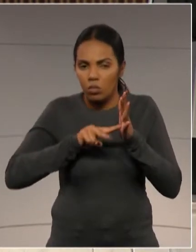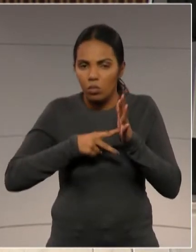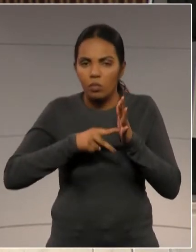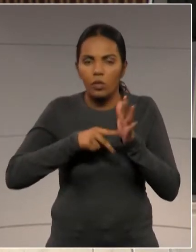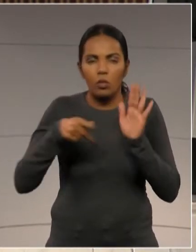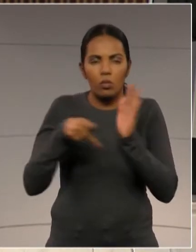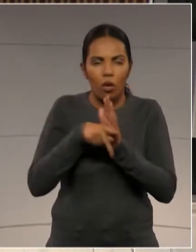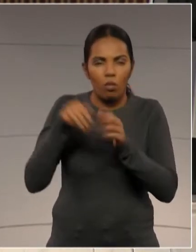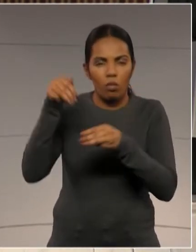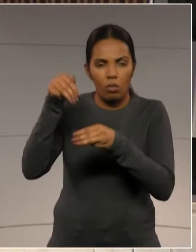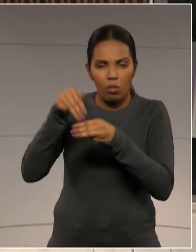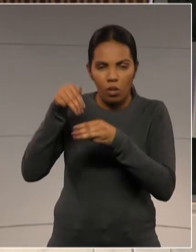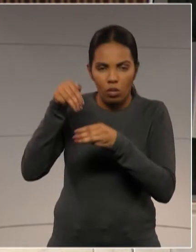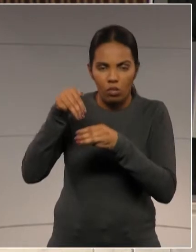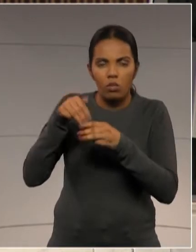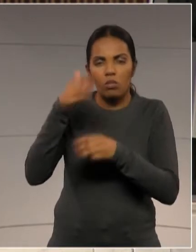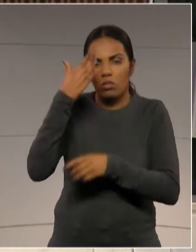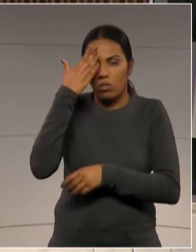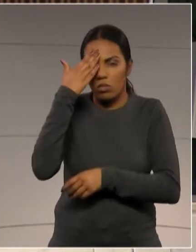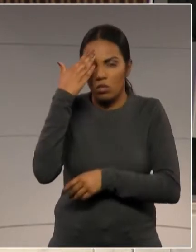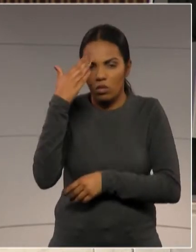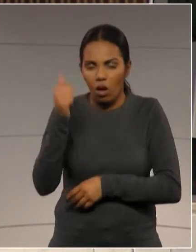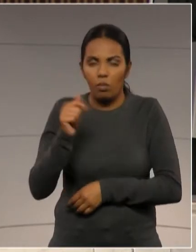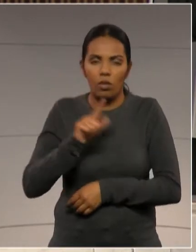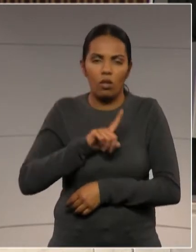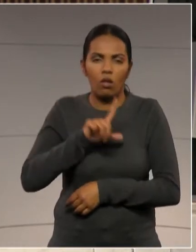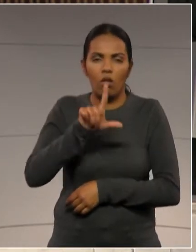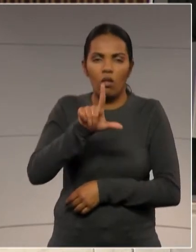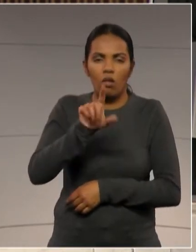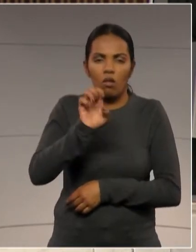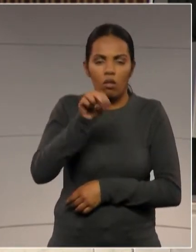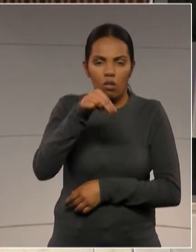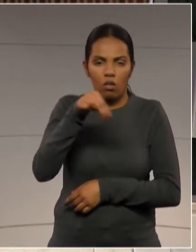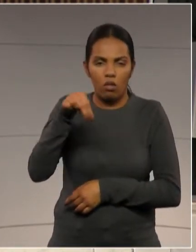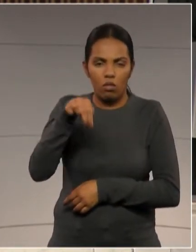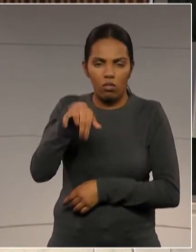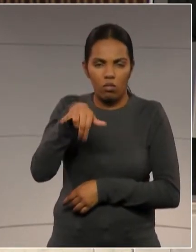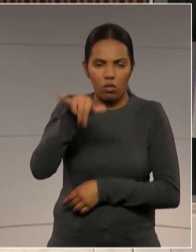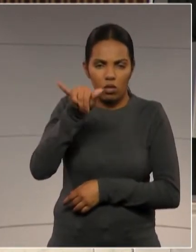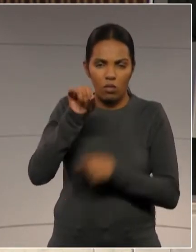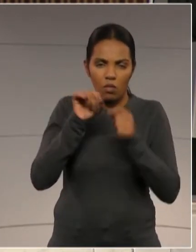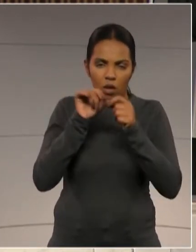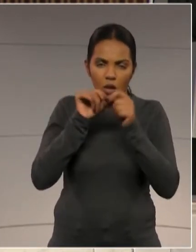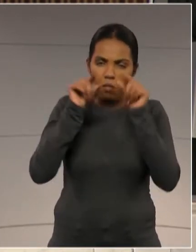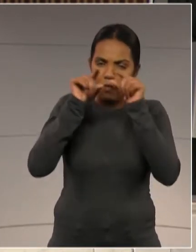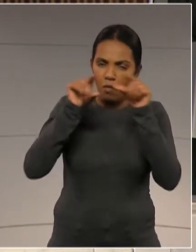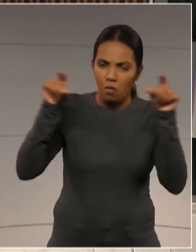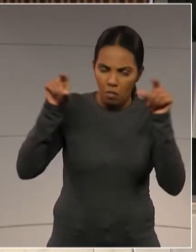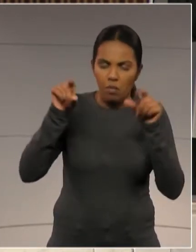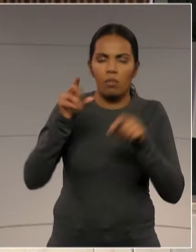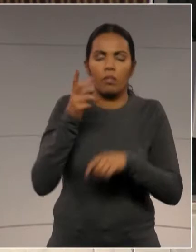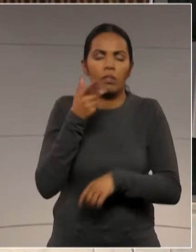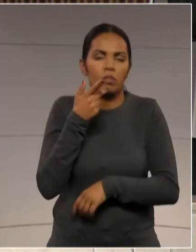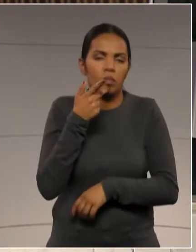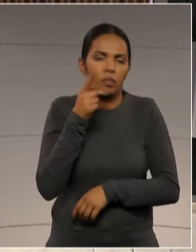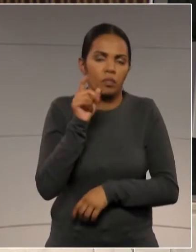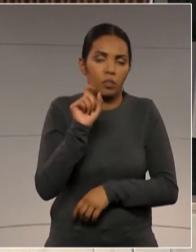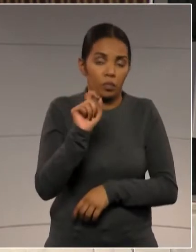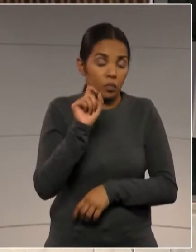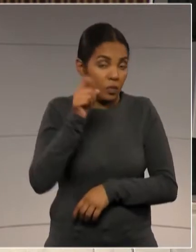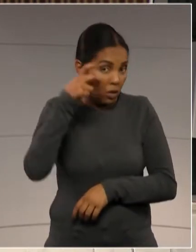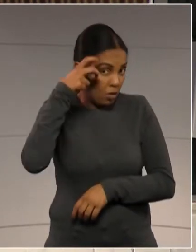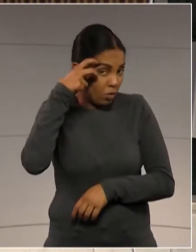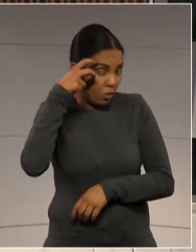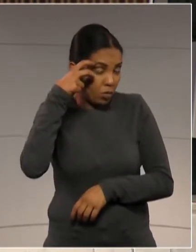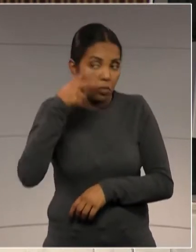que o Lênin tinha uma das frases talvez mais emblemáticas, onde ele dizia, deputado Arilson,